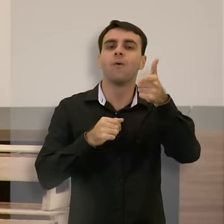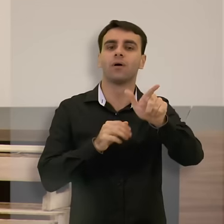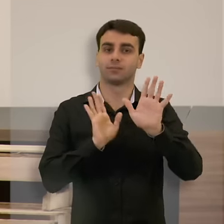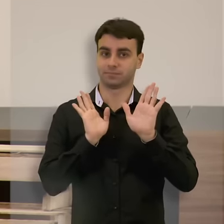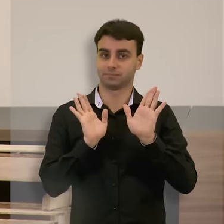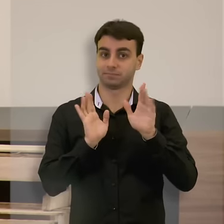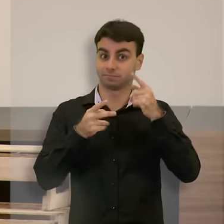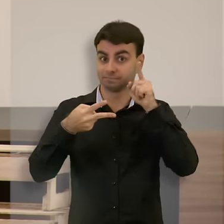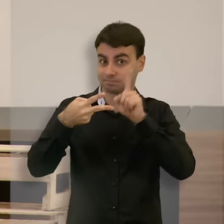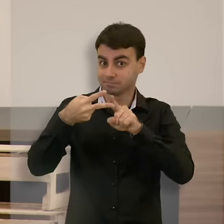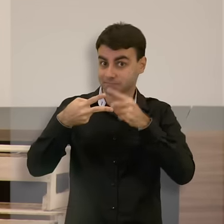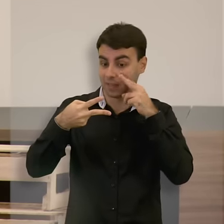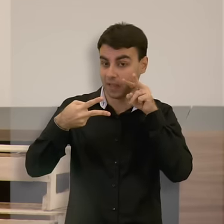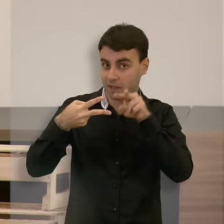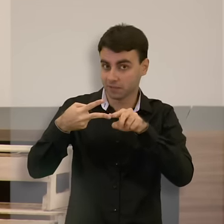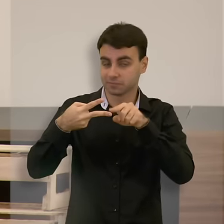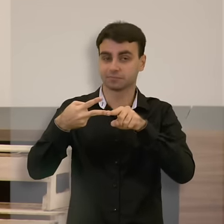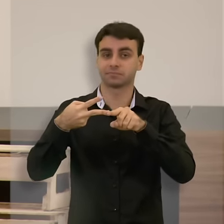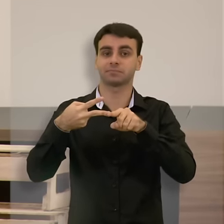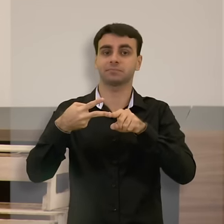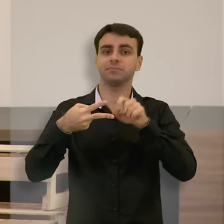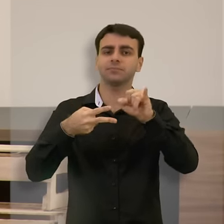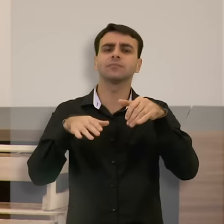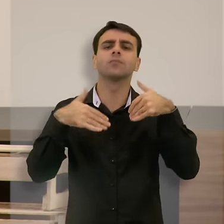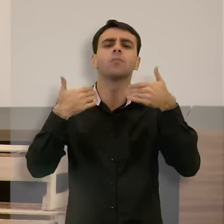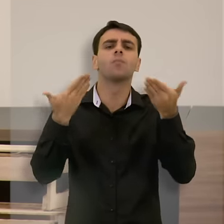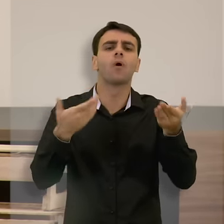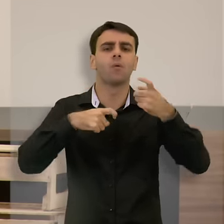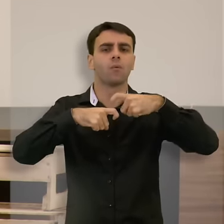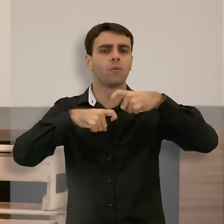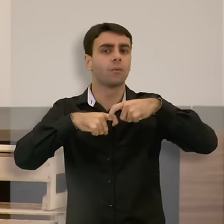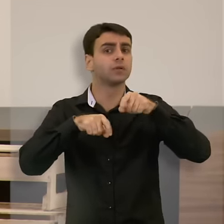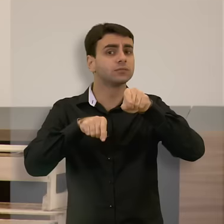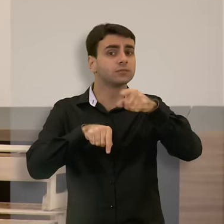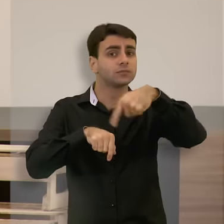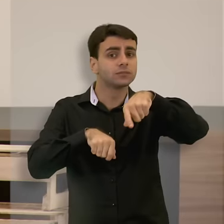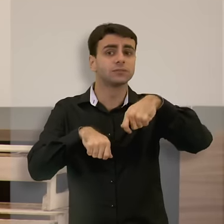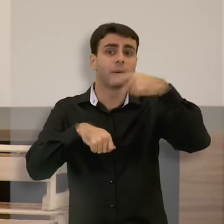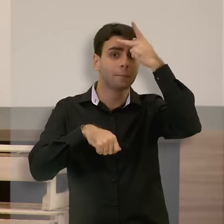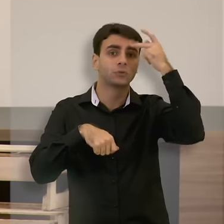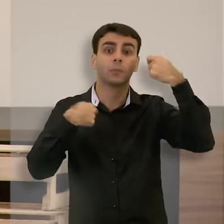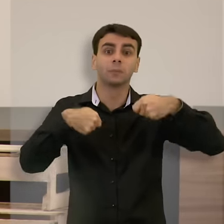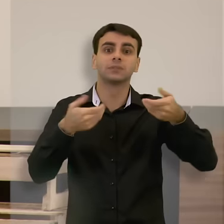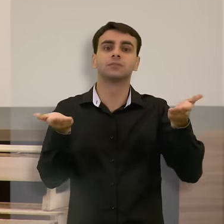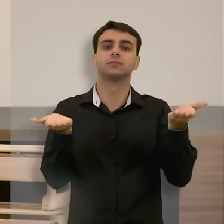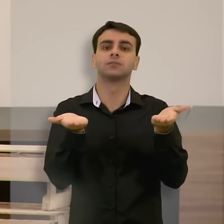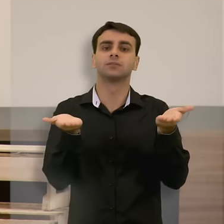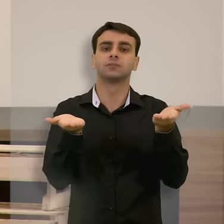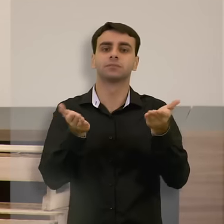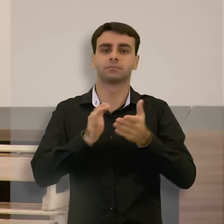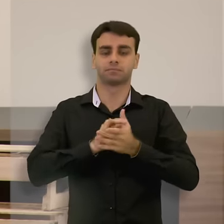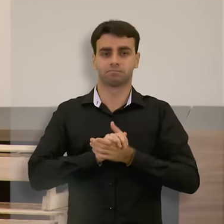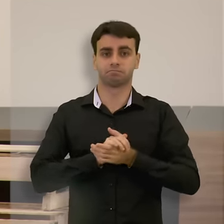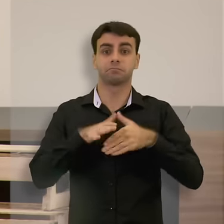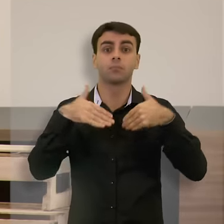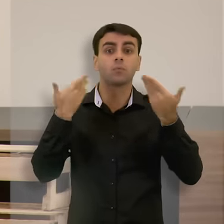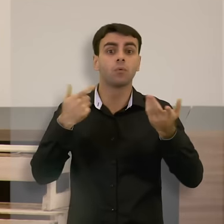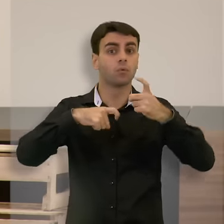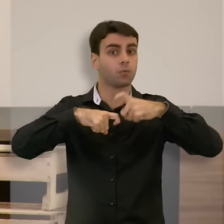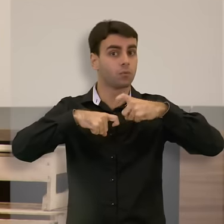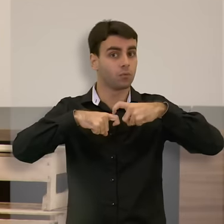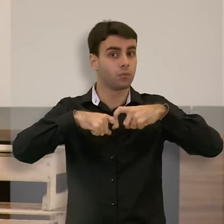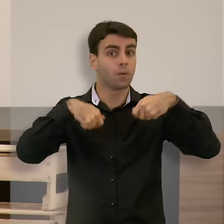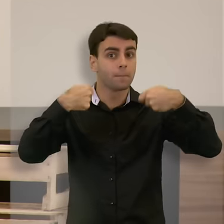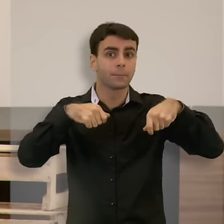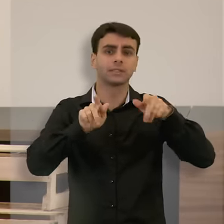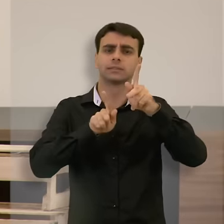E é esse convite que eu quero fazer para vocês. De que medicina será que as pessoas precisam hoje em dia? De que medicina